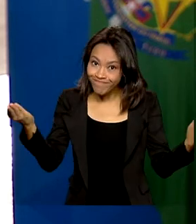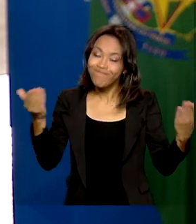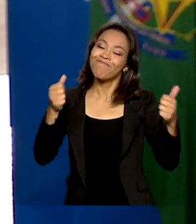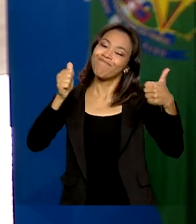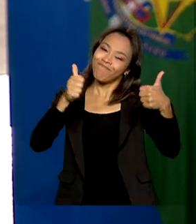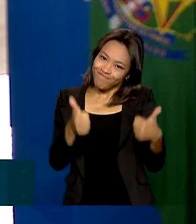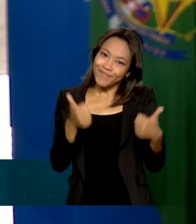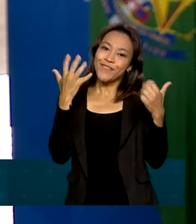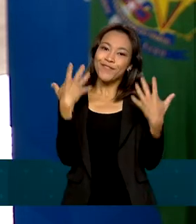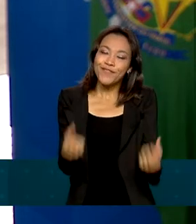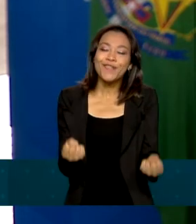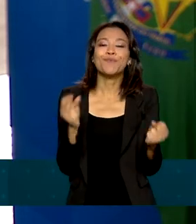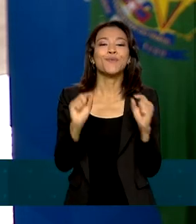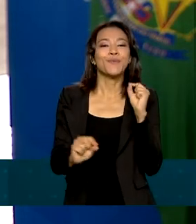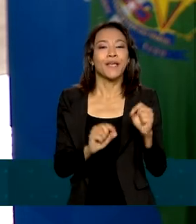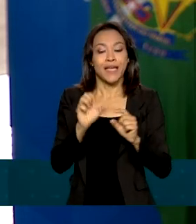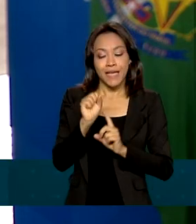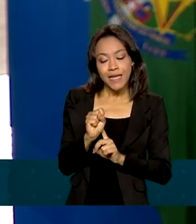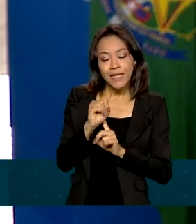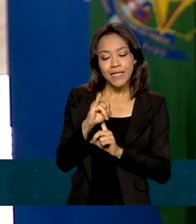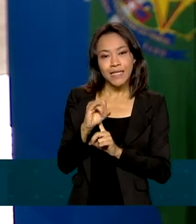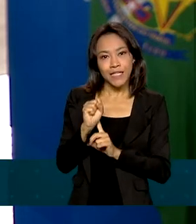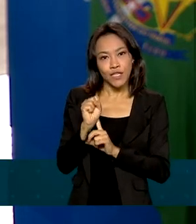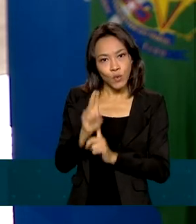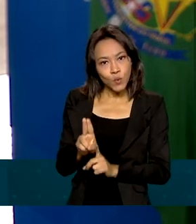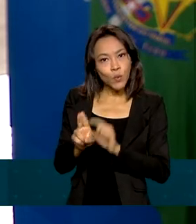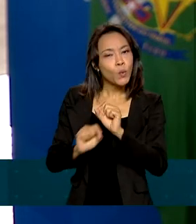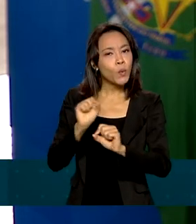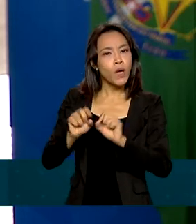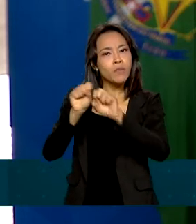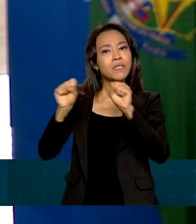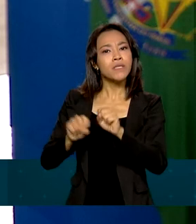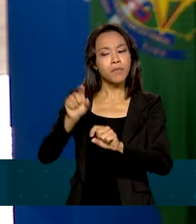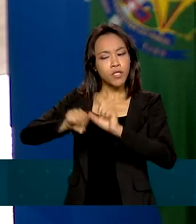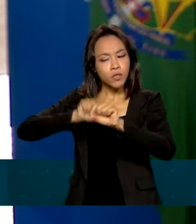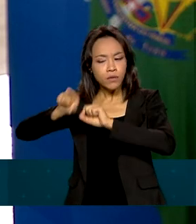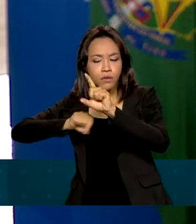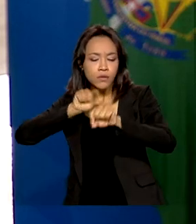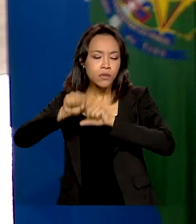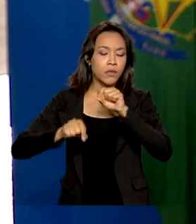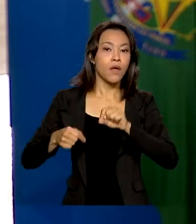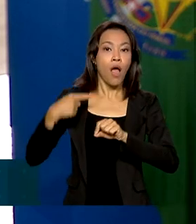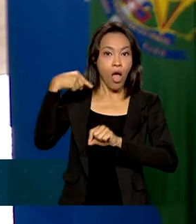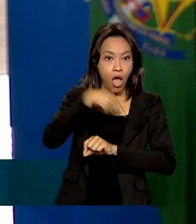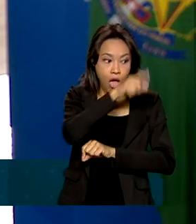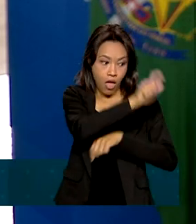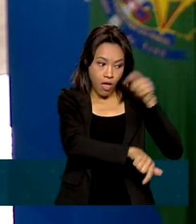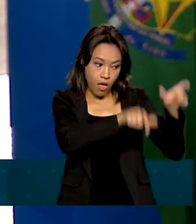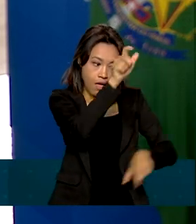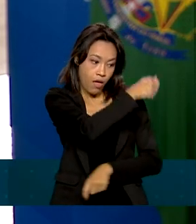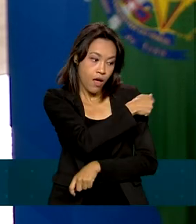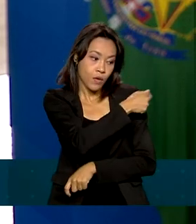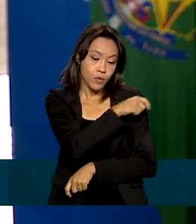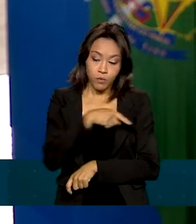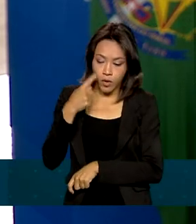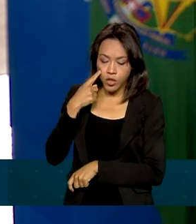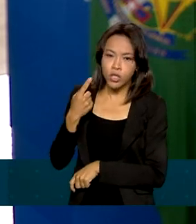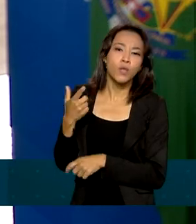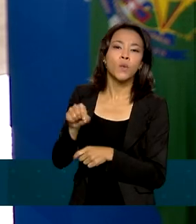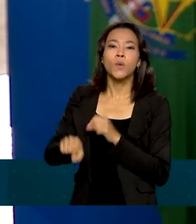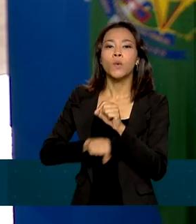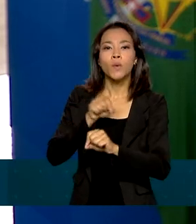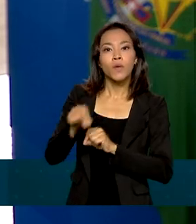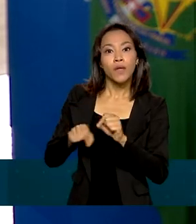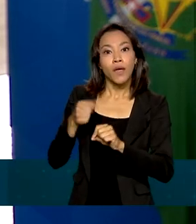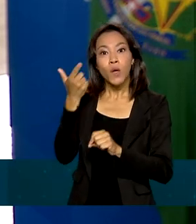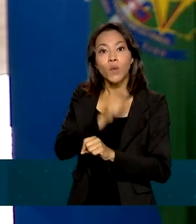E vamos começar com o SISU, que é o Sistema de Seleção Unificada. Por meio dele, os estudantes podem concorrer a vagas em instituições de